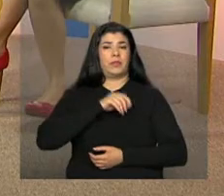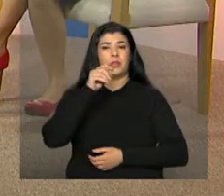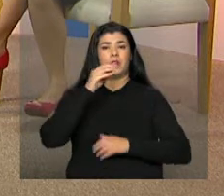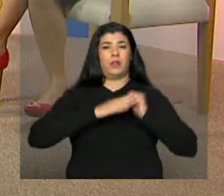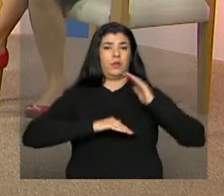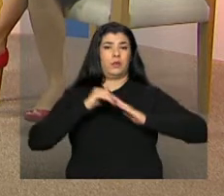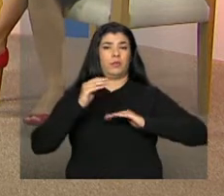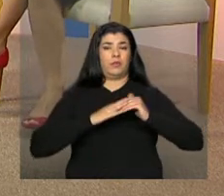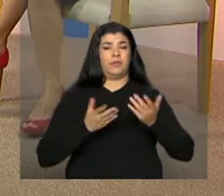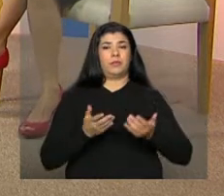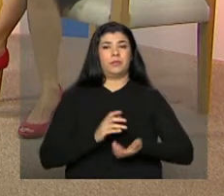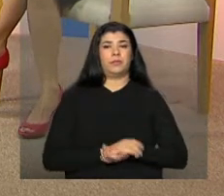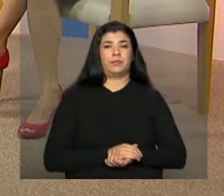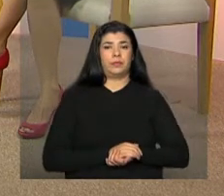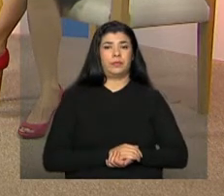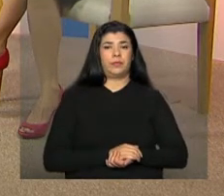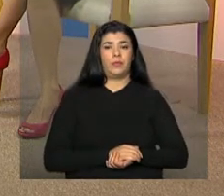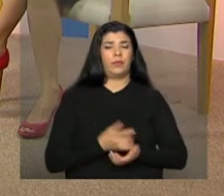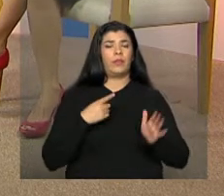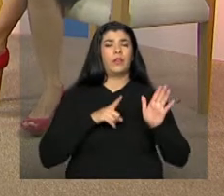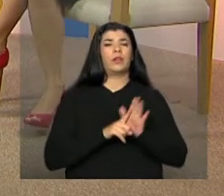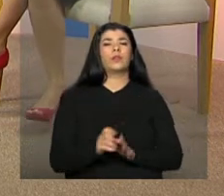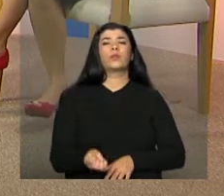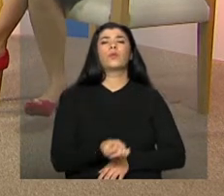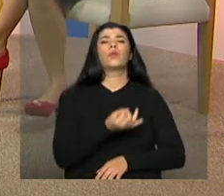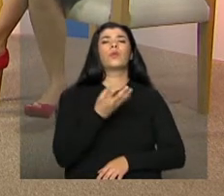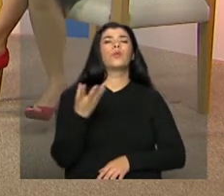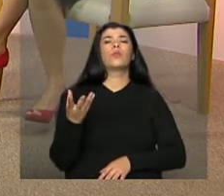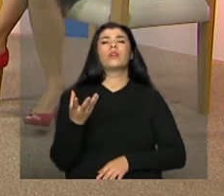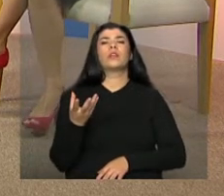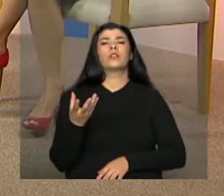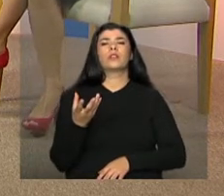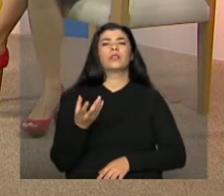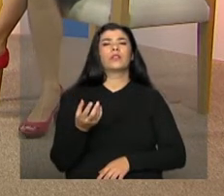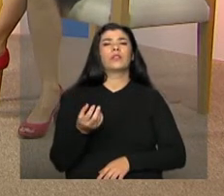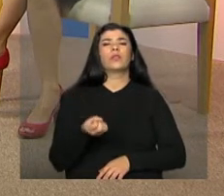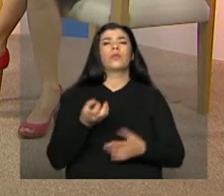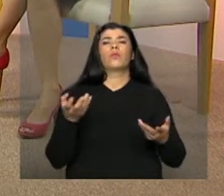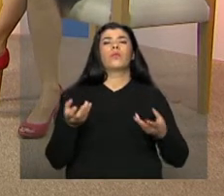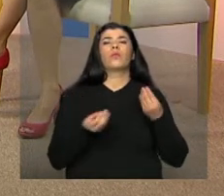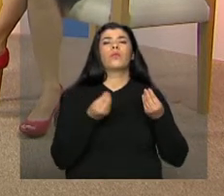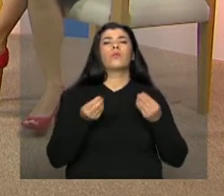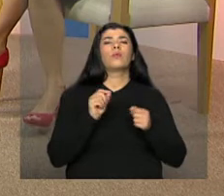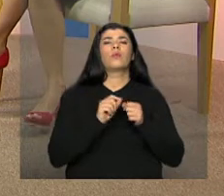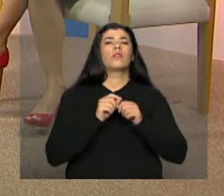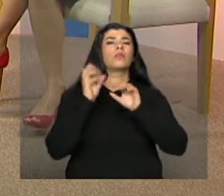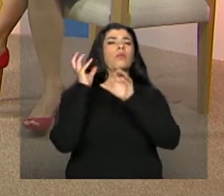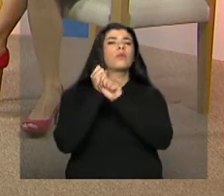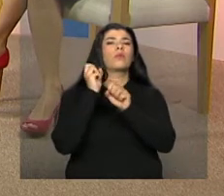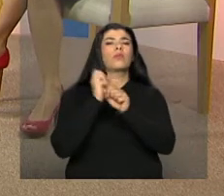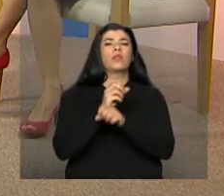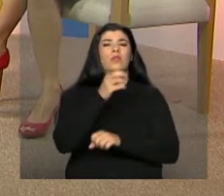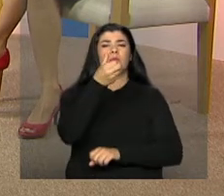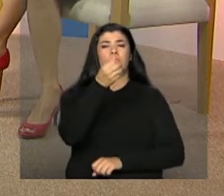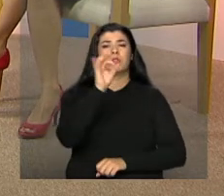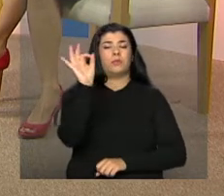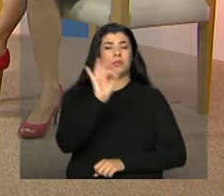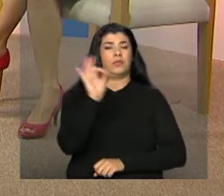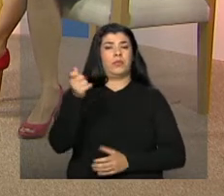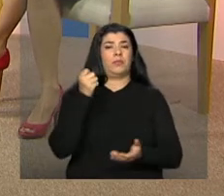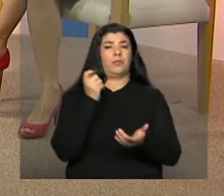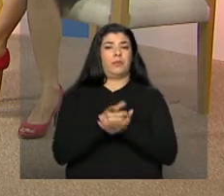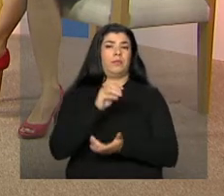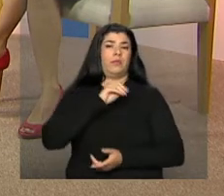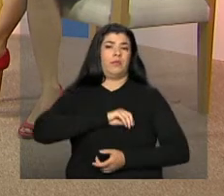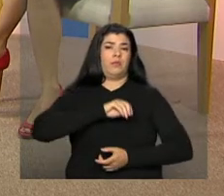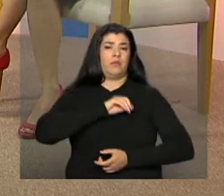responsabilidades para o pagamento do pessoal? Como é que é feito justamente esse cálculo dos 60%? Olha, o